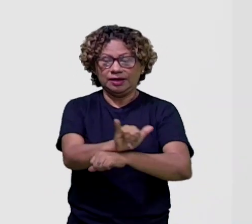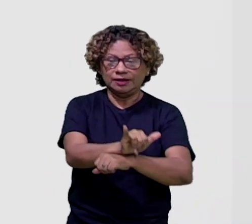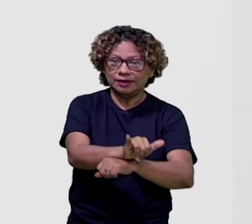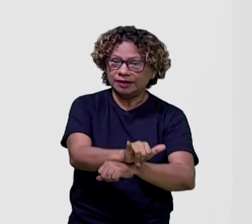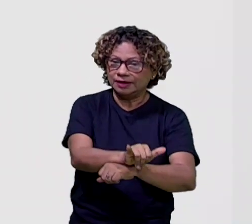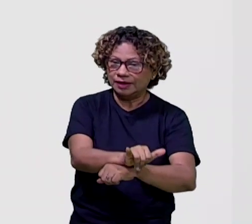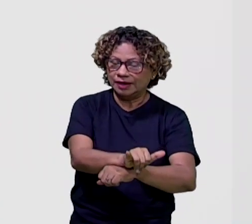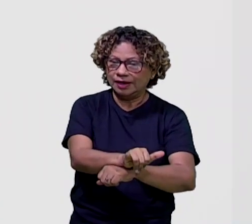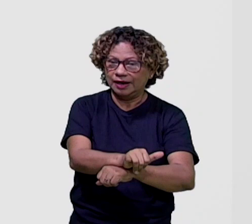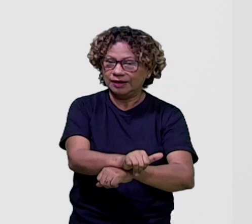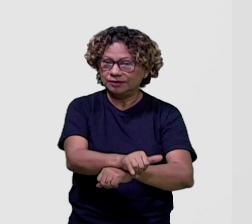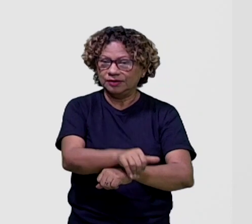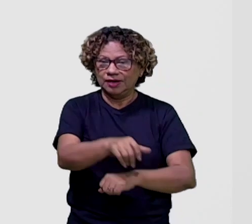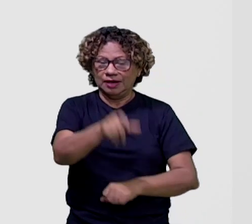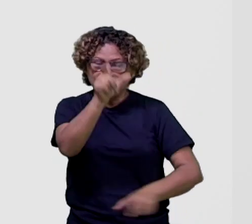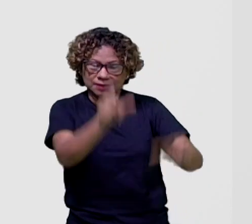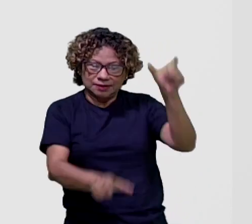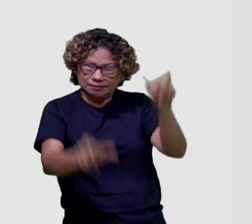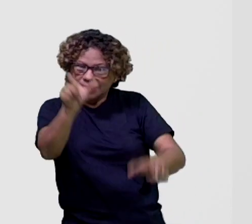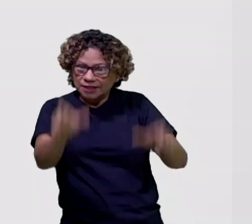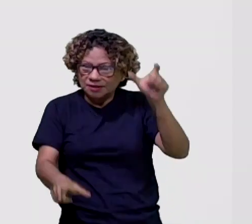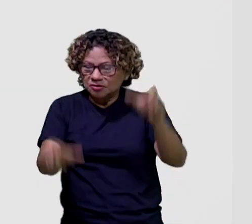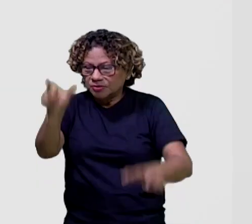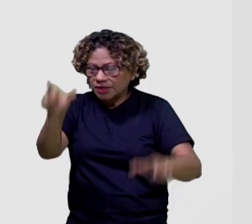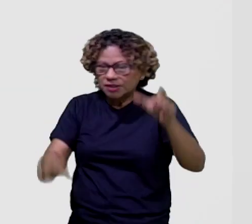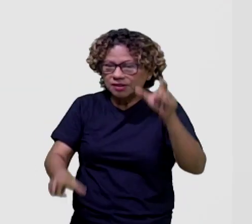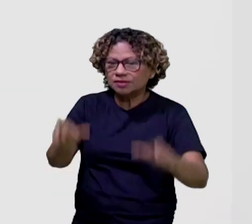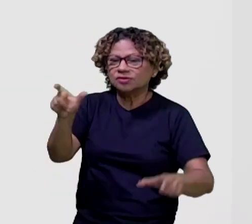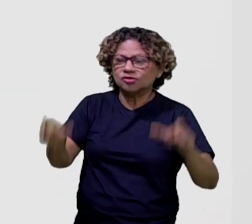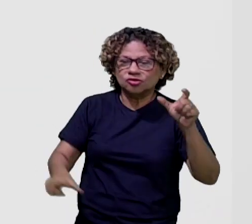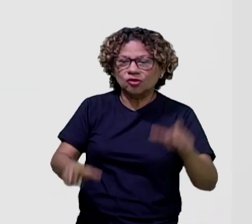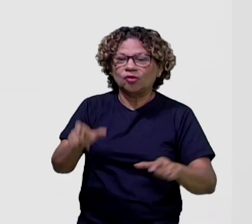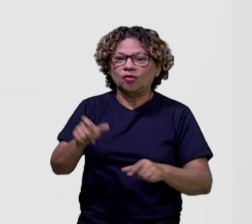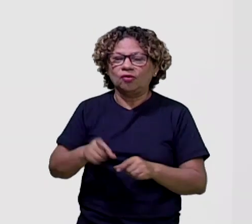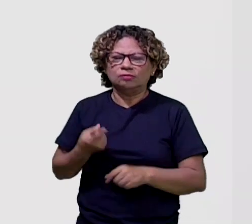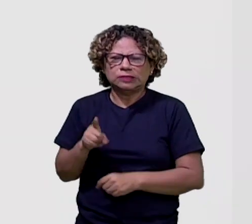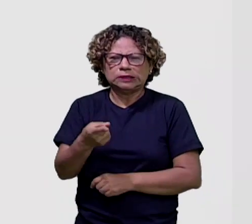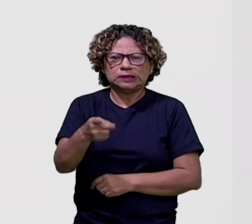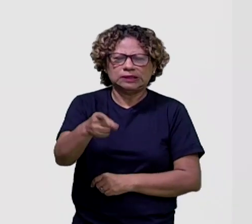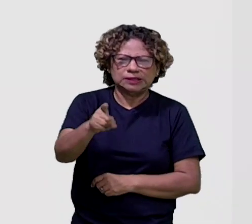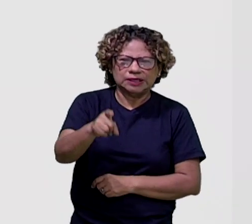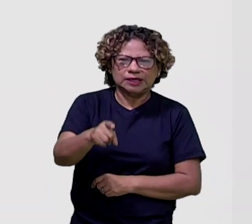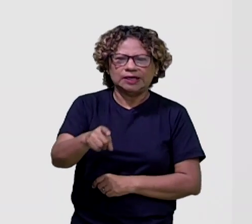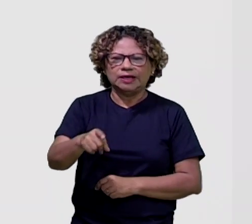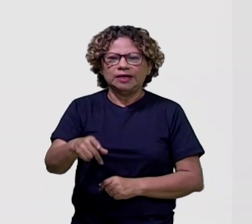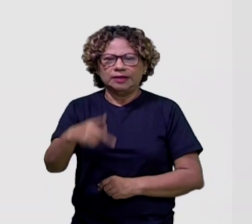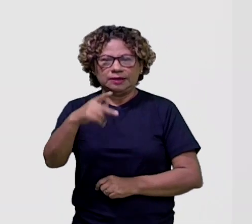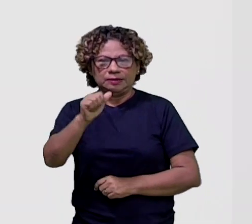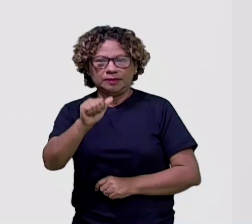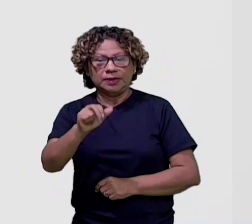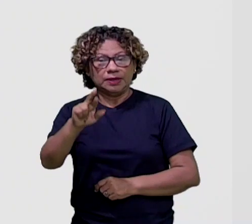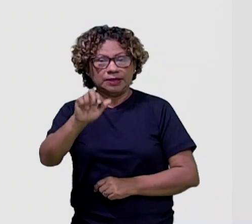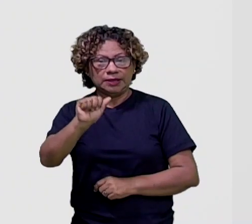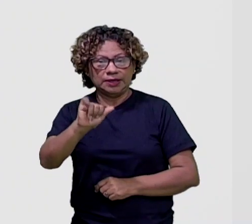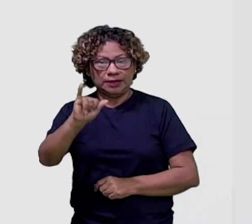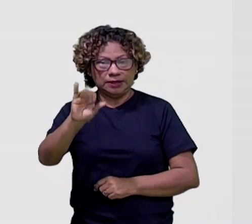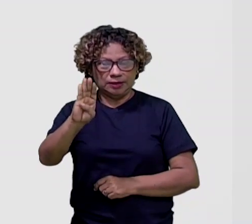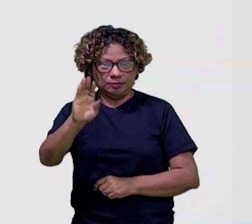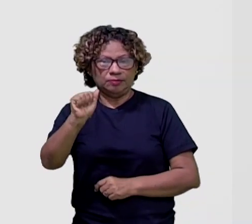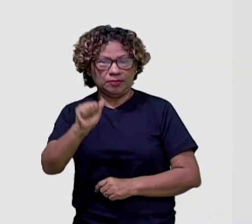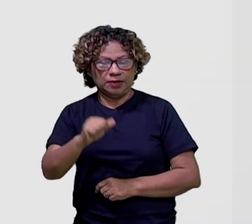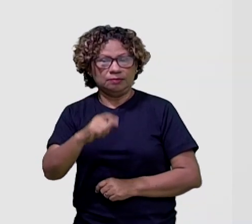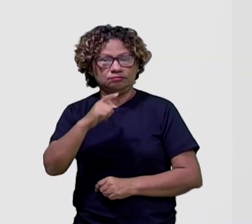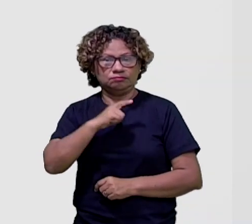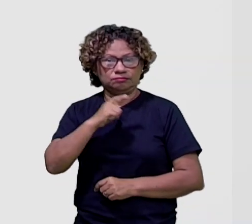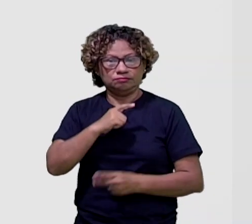um pequeno vilarejo no sertão da Paraíba, inclusive o temido cangaceiro Severino